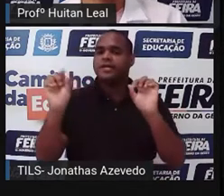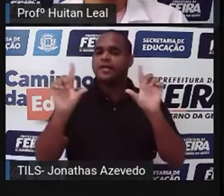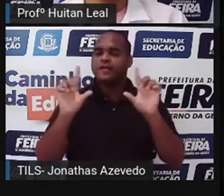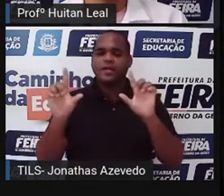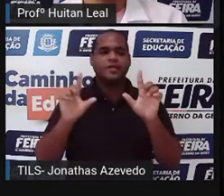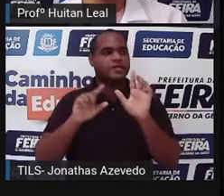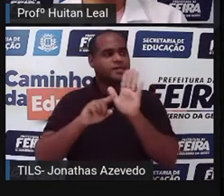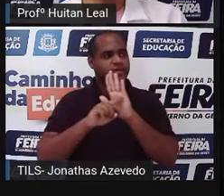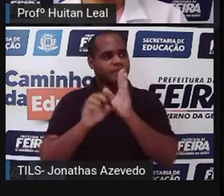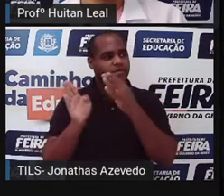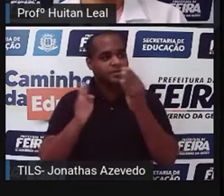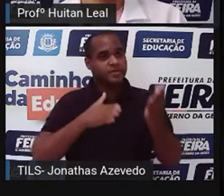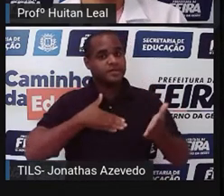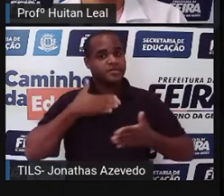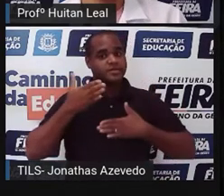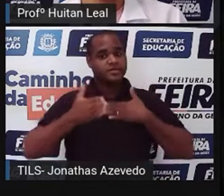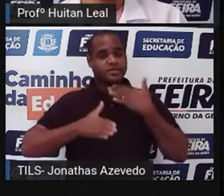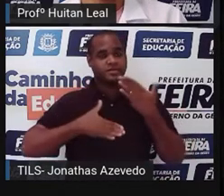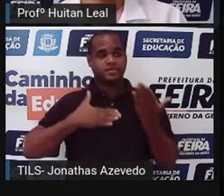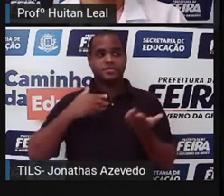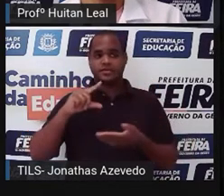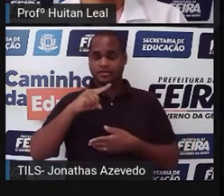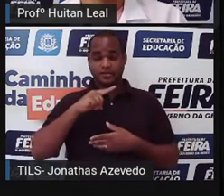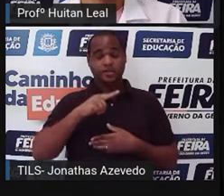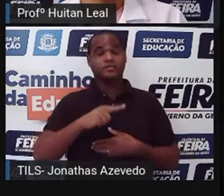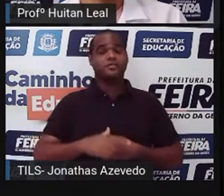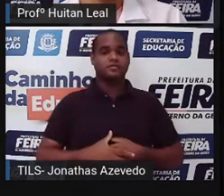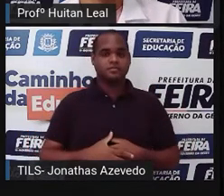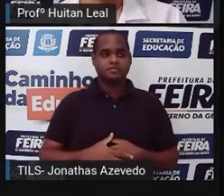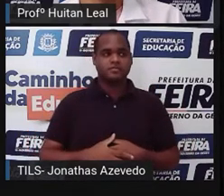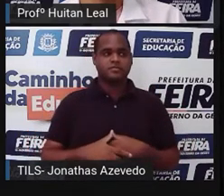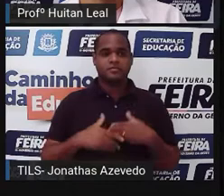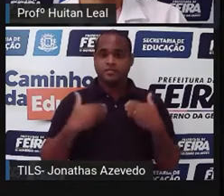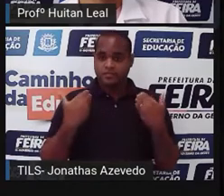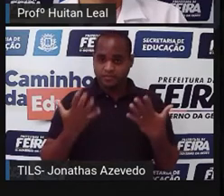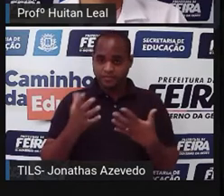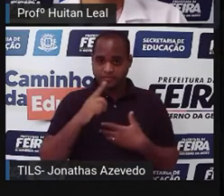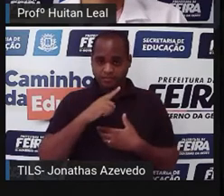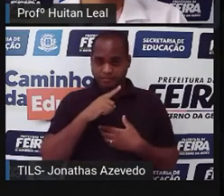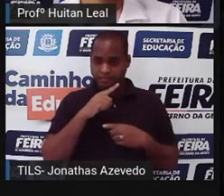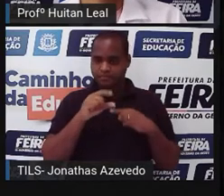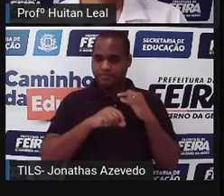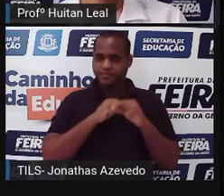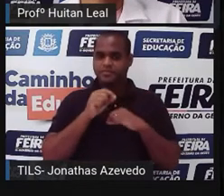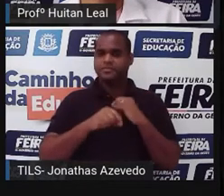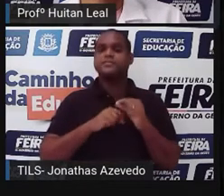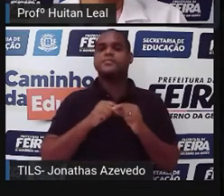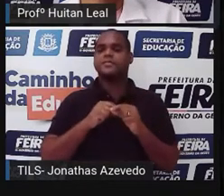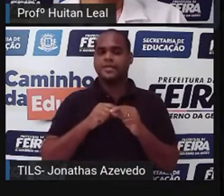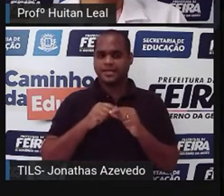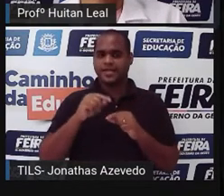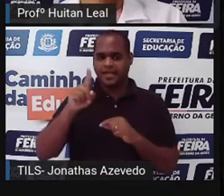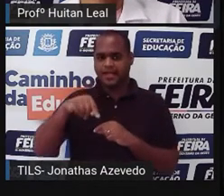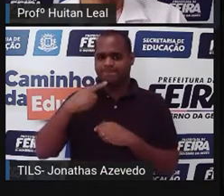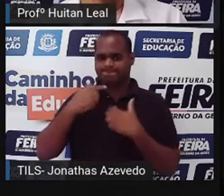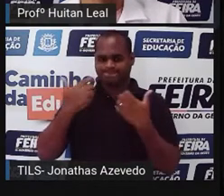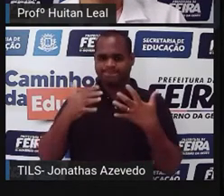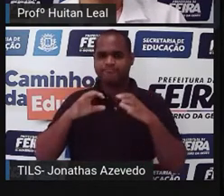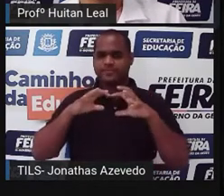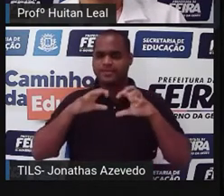que nos faz tomar um susto repentino, não é? Então, o conto de terror também é